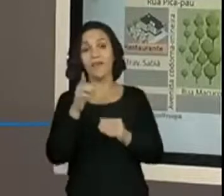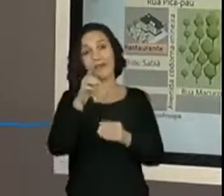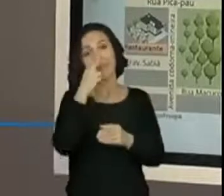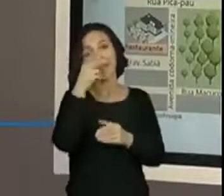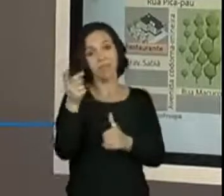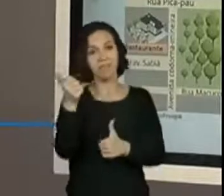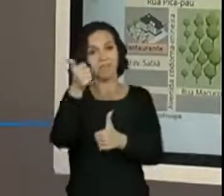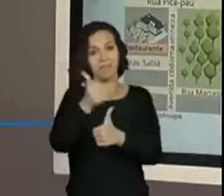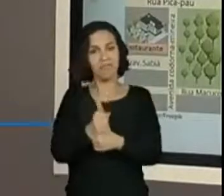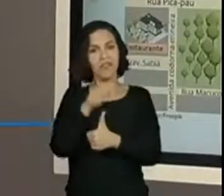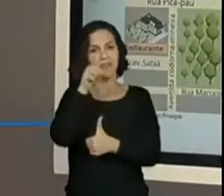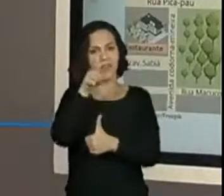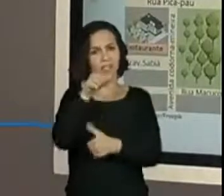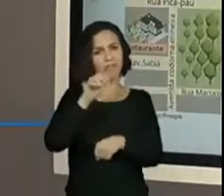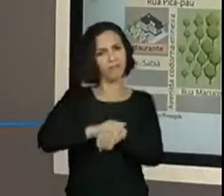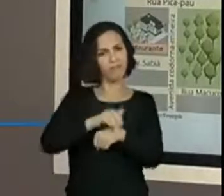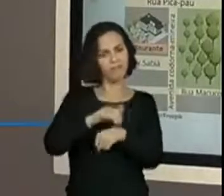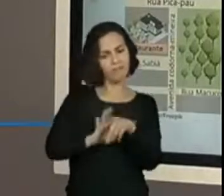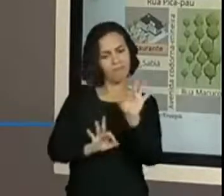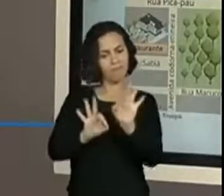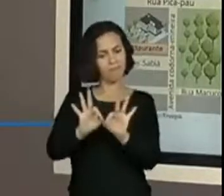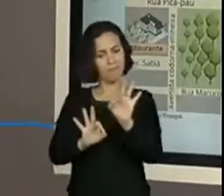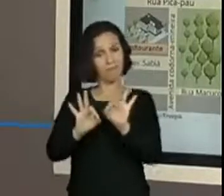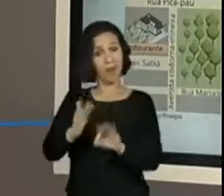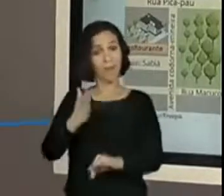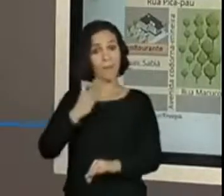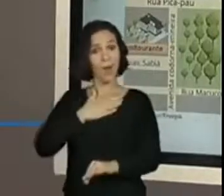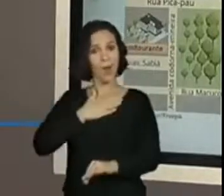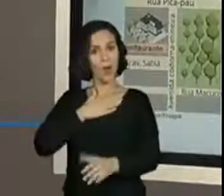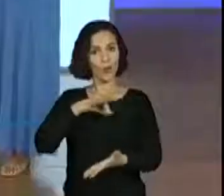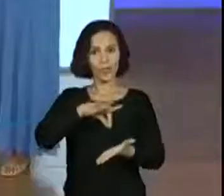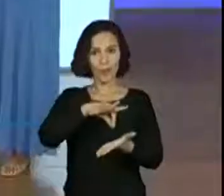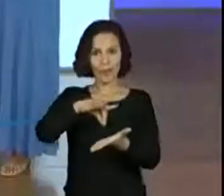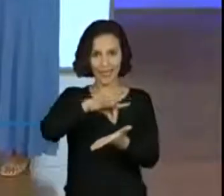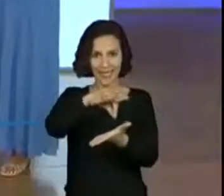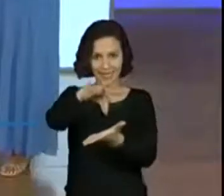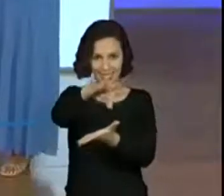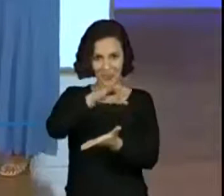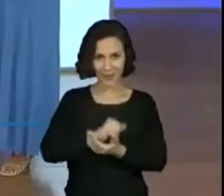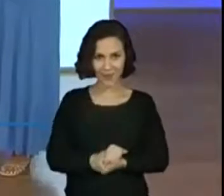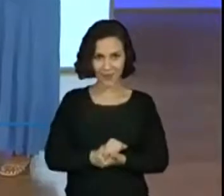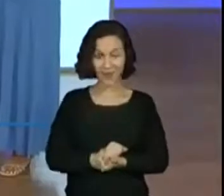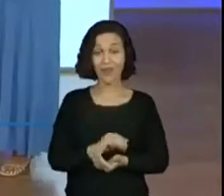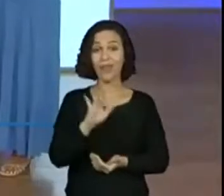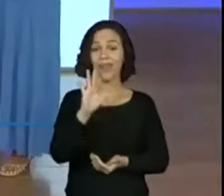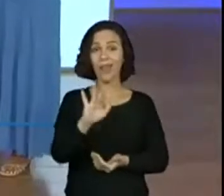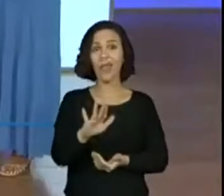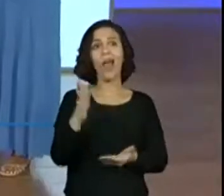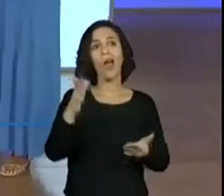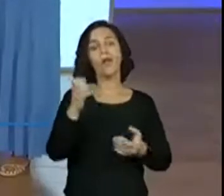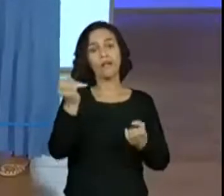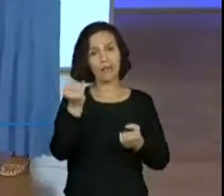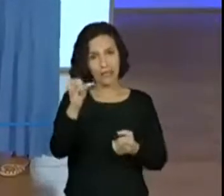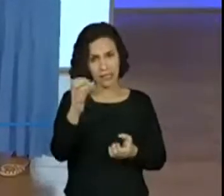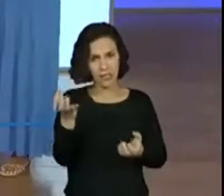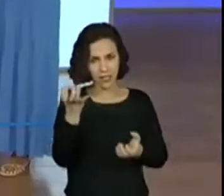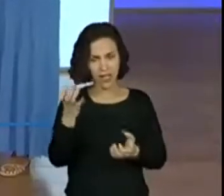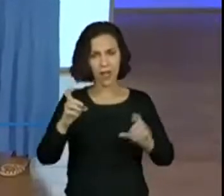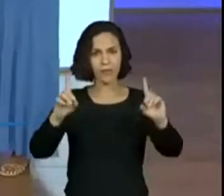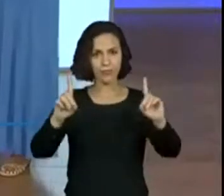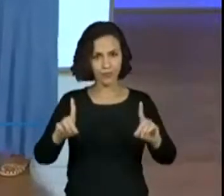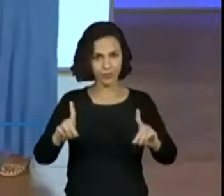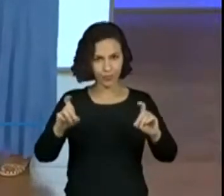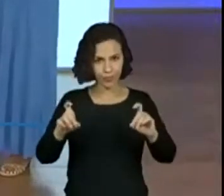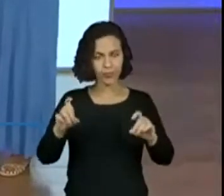pessoa que vai programar o meu GPS. Eu vou pegar... Quem puder dar o print na tela agora, Oráculo.